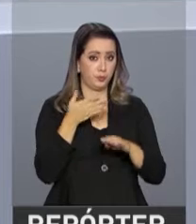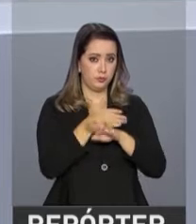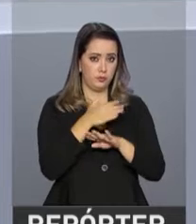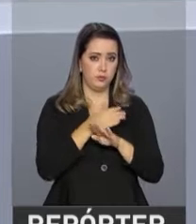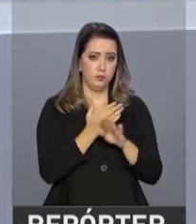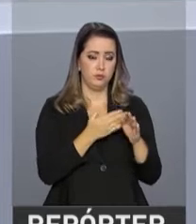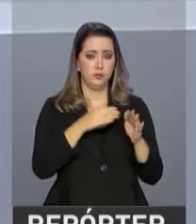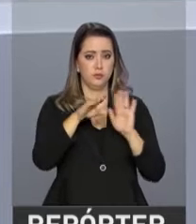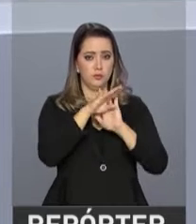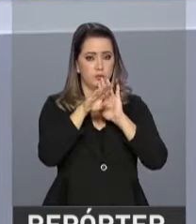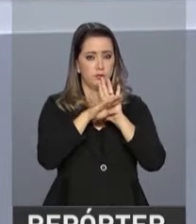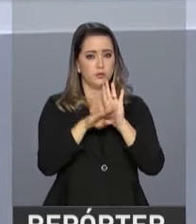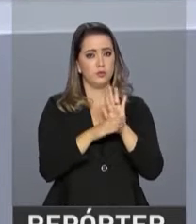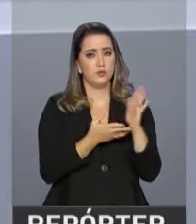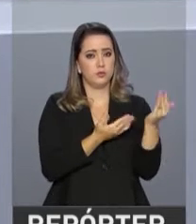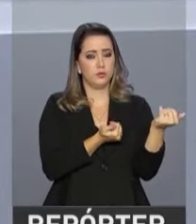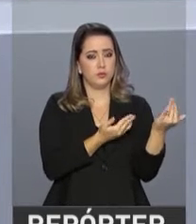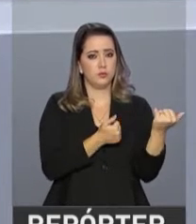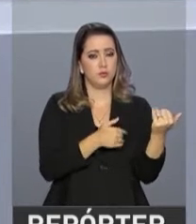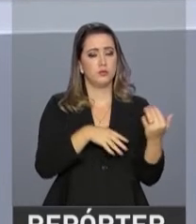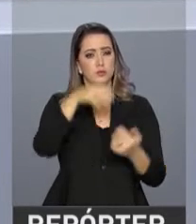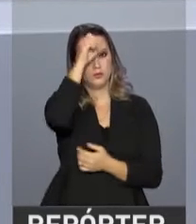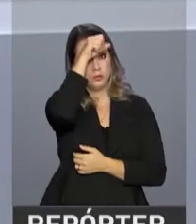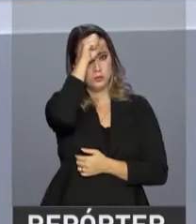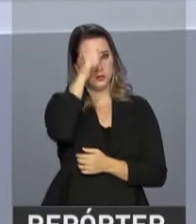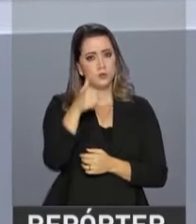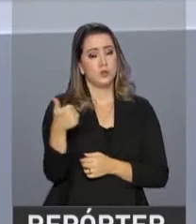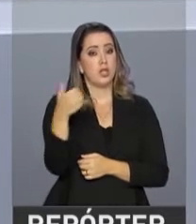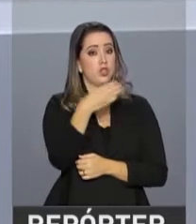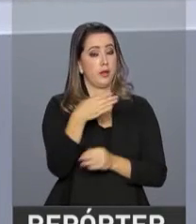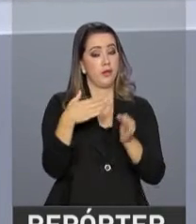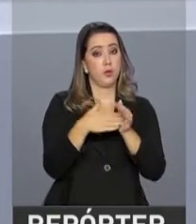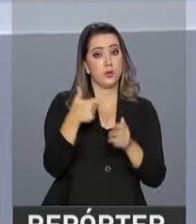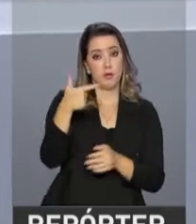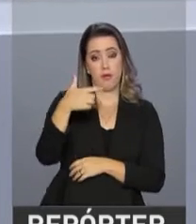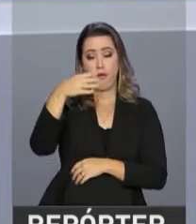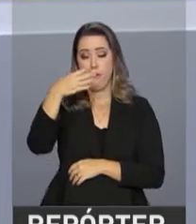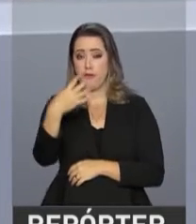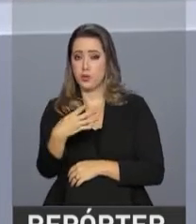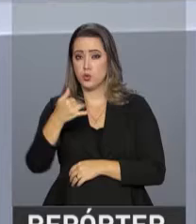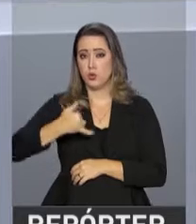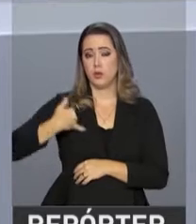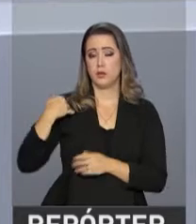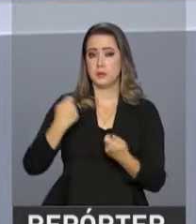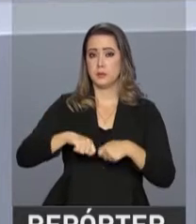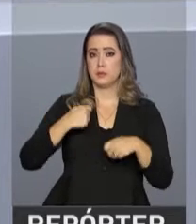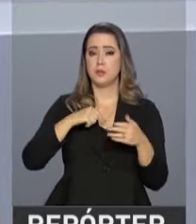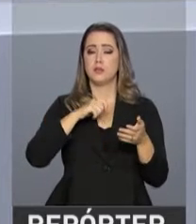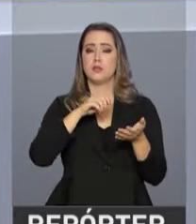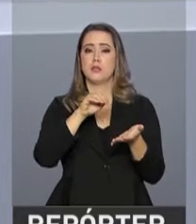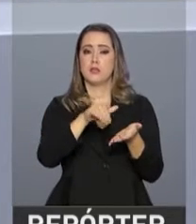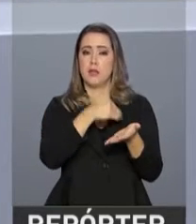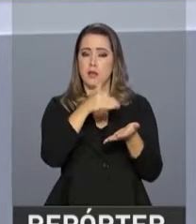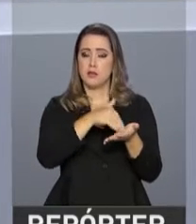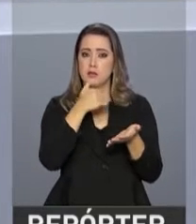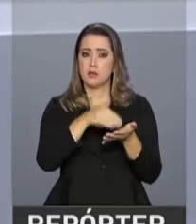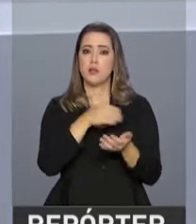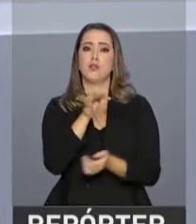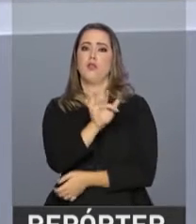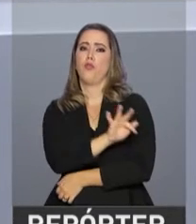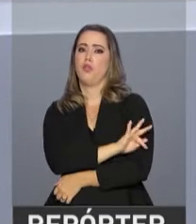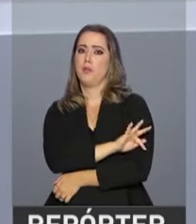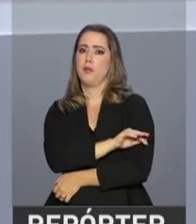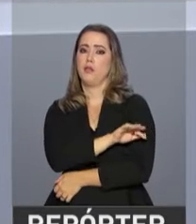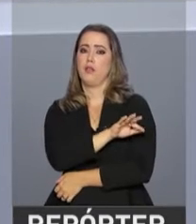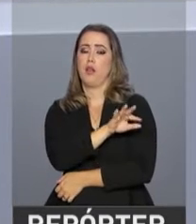programa Jovem Aprendiz deve ter entre 14 e 24 anos e estar obrigatoriamente matriculado no ensino fundamental, médio